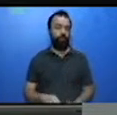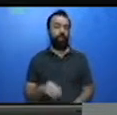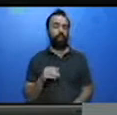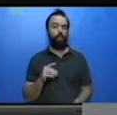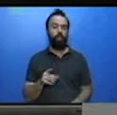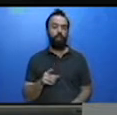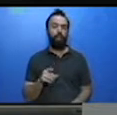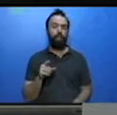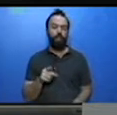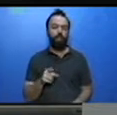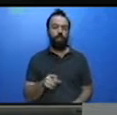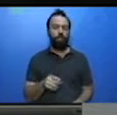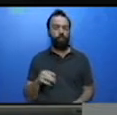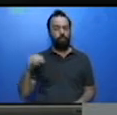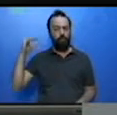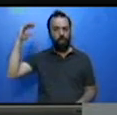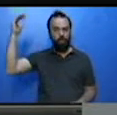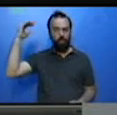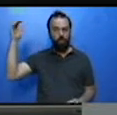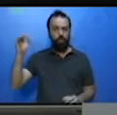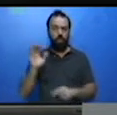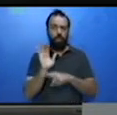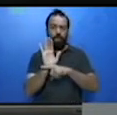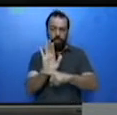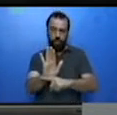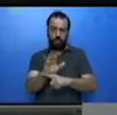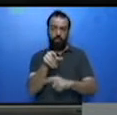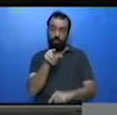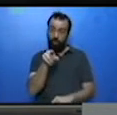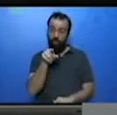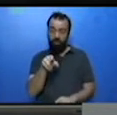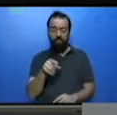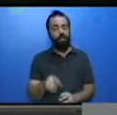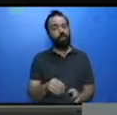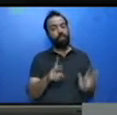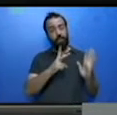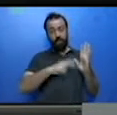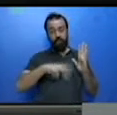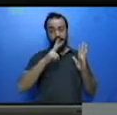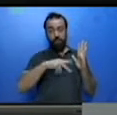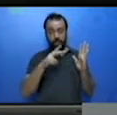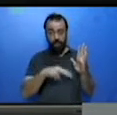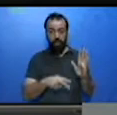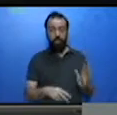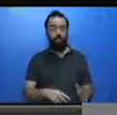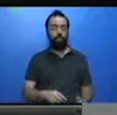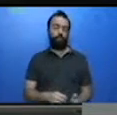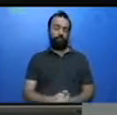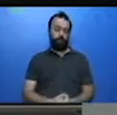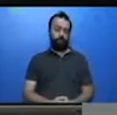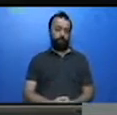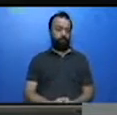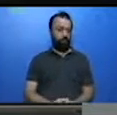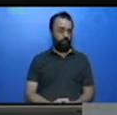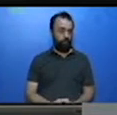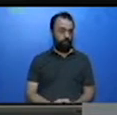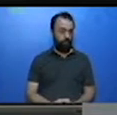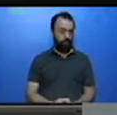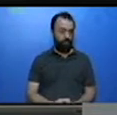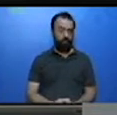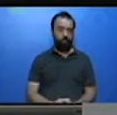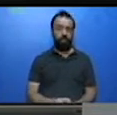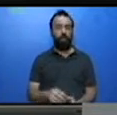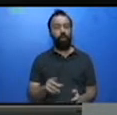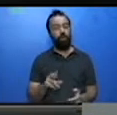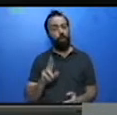ou palavras. Se precisar do auxílio-ledor, chame pelo responsável ou pela sua